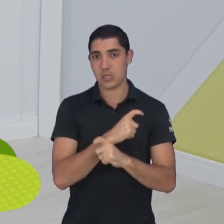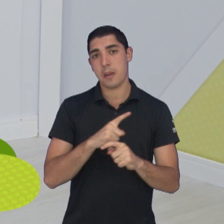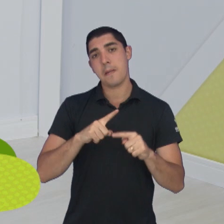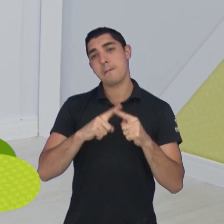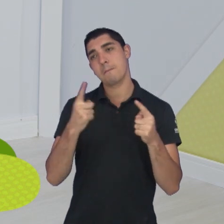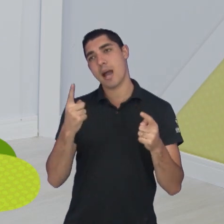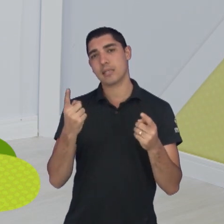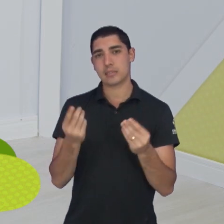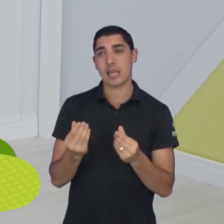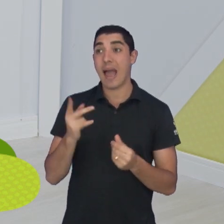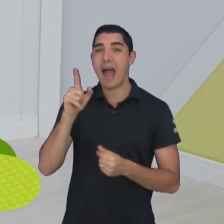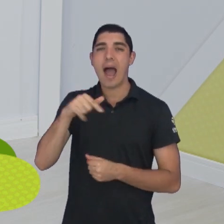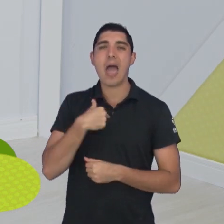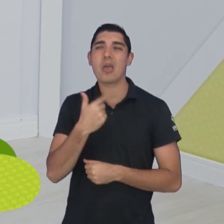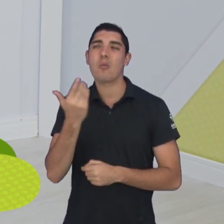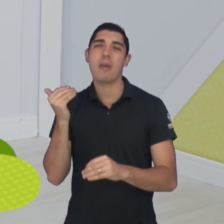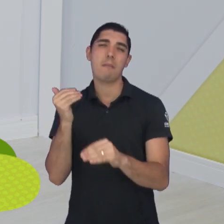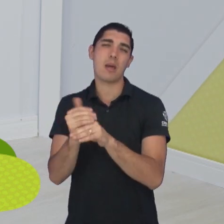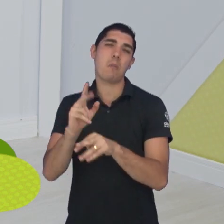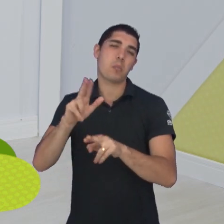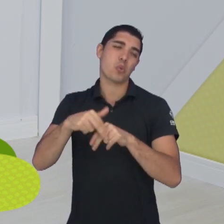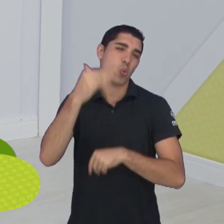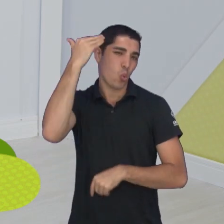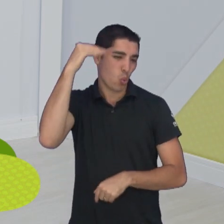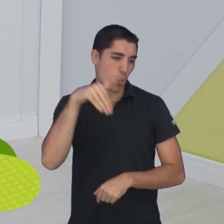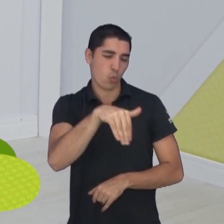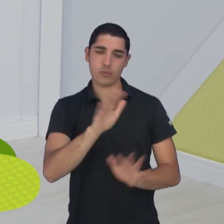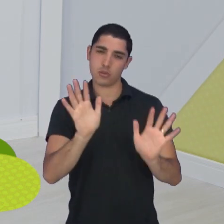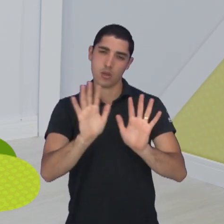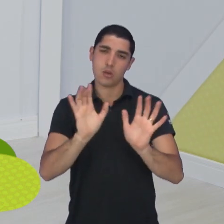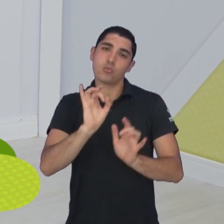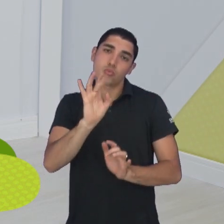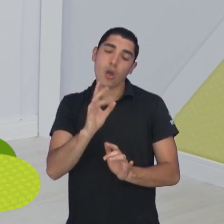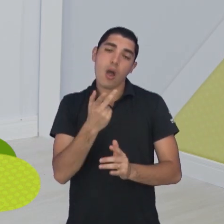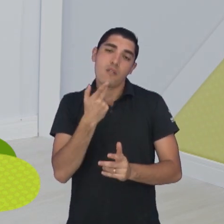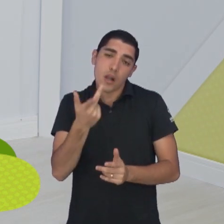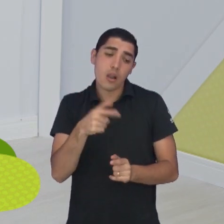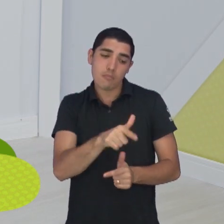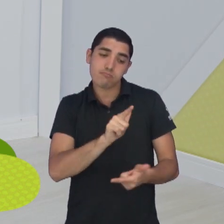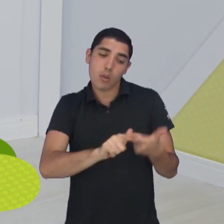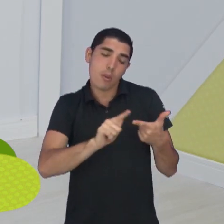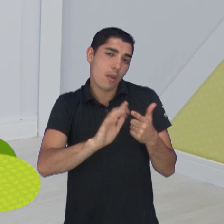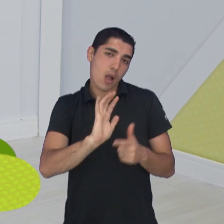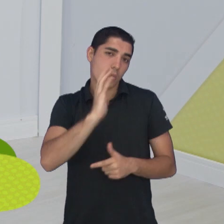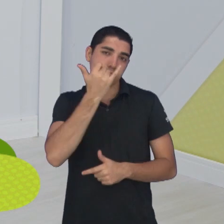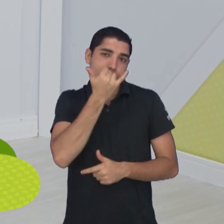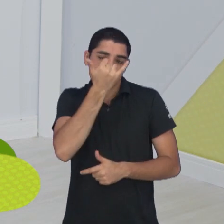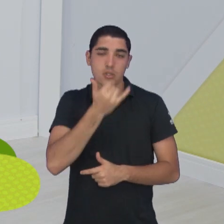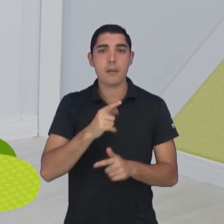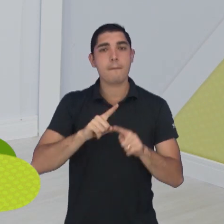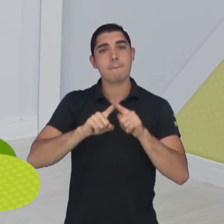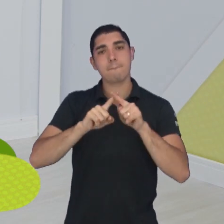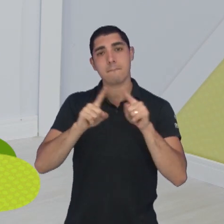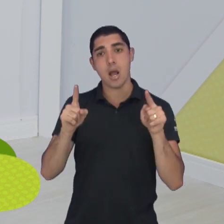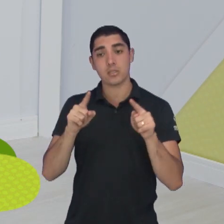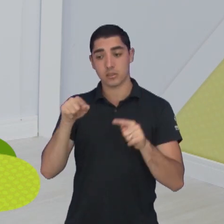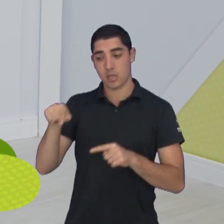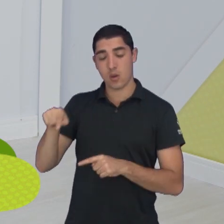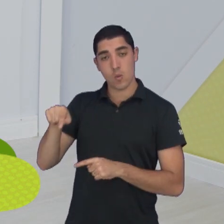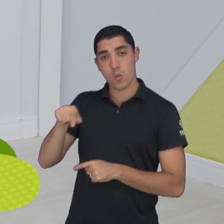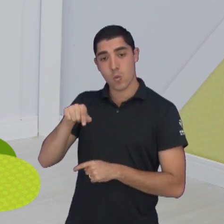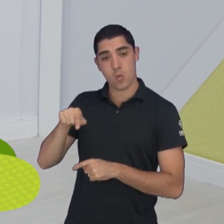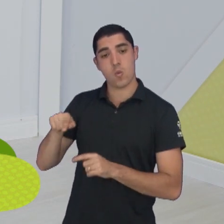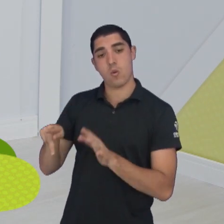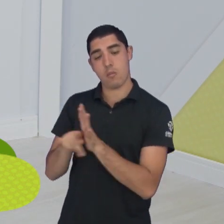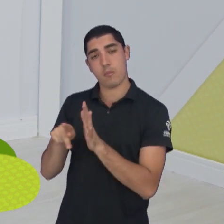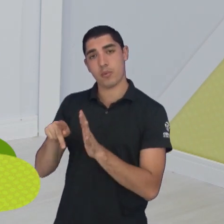empate, mas realmente o gramado estava muito fofo. Acabou dificultando aí para a equipe do São José. Mas até que as equipes criaram, O São José teve oportunidades. O